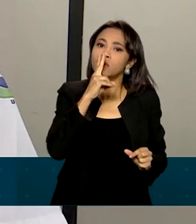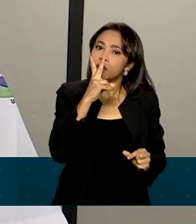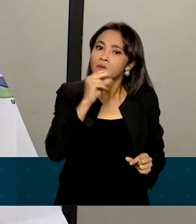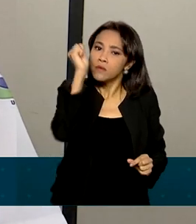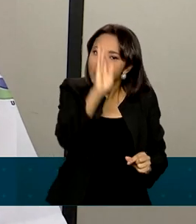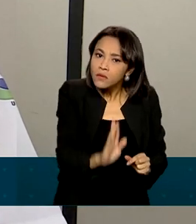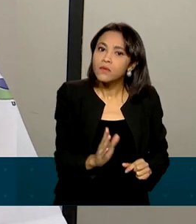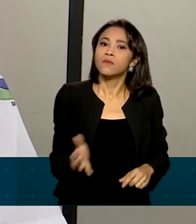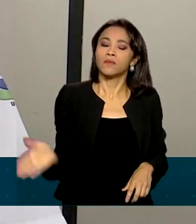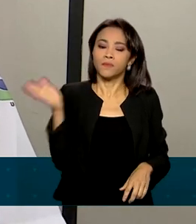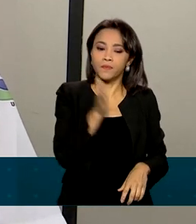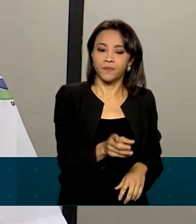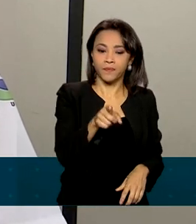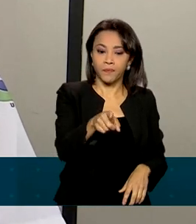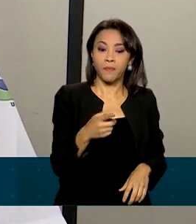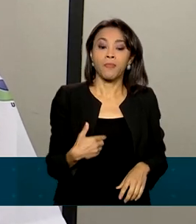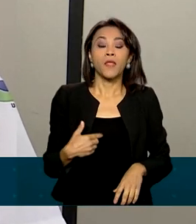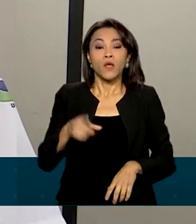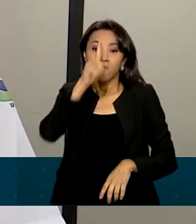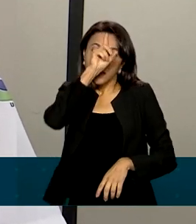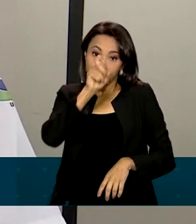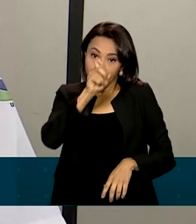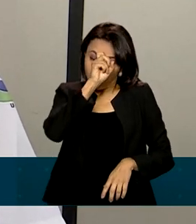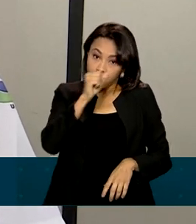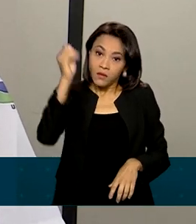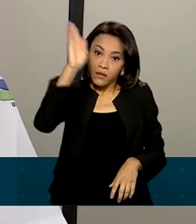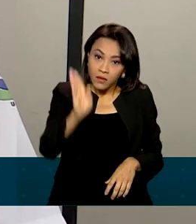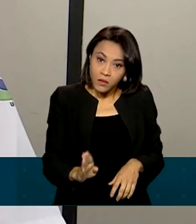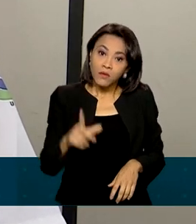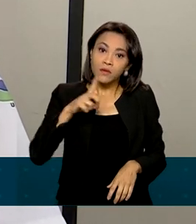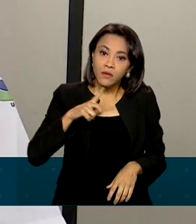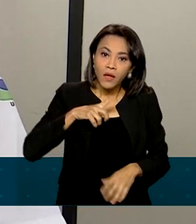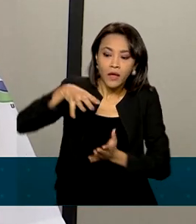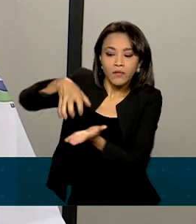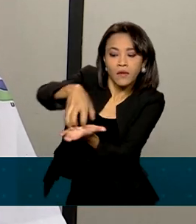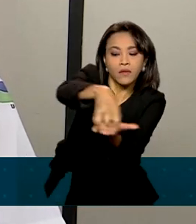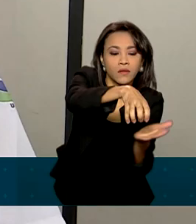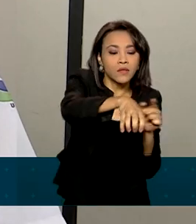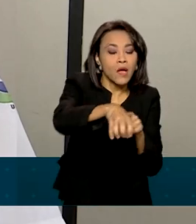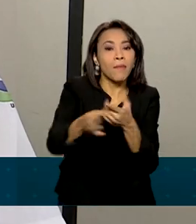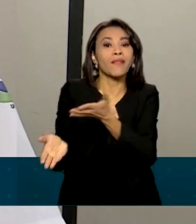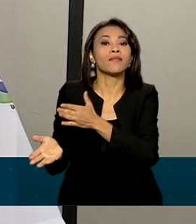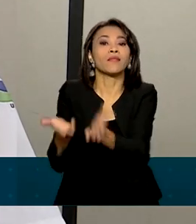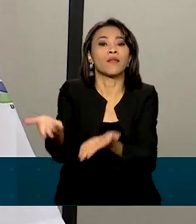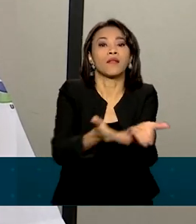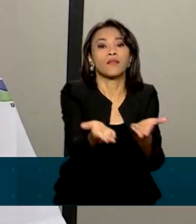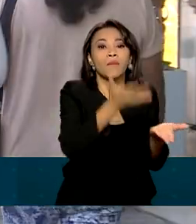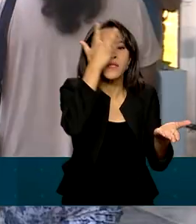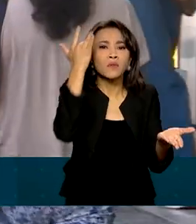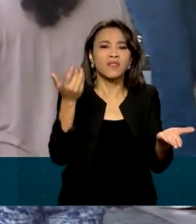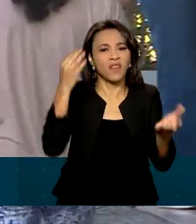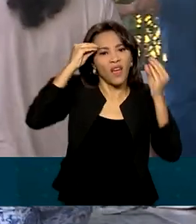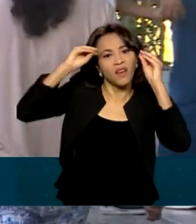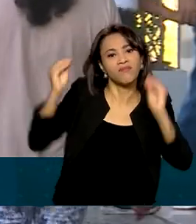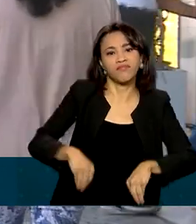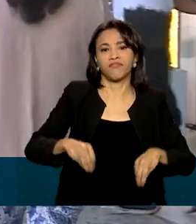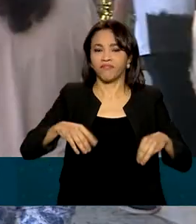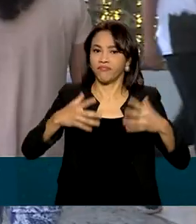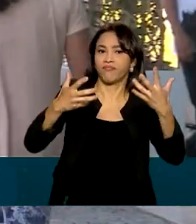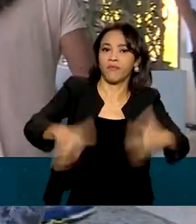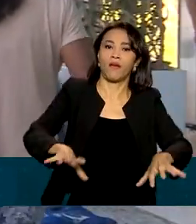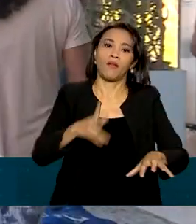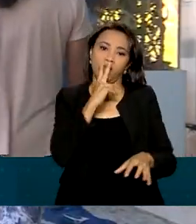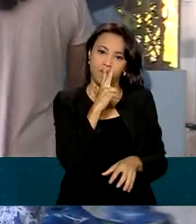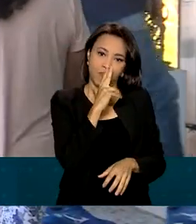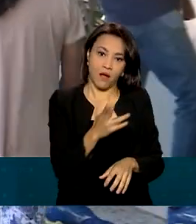O Sistema Único de Saúde dispõe de clínicas especializadas para tratar pessoas que desejam parar de fumar. Para evitar problemas